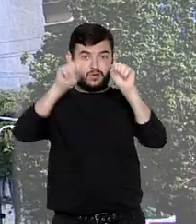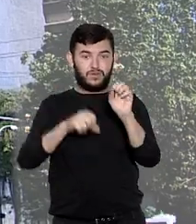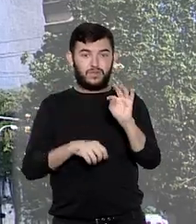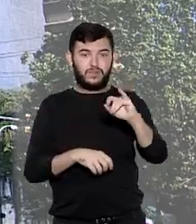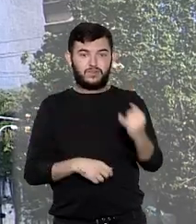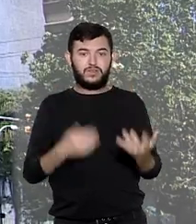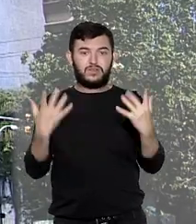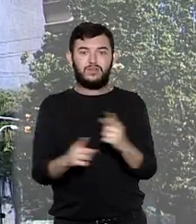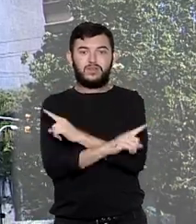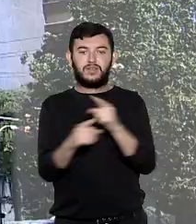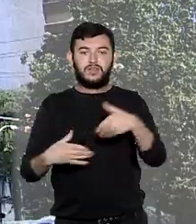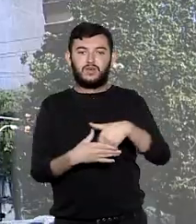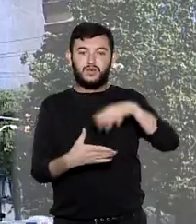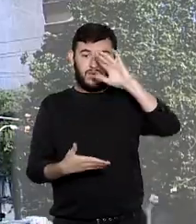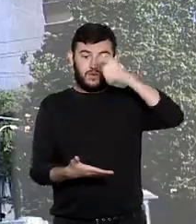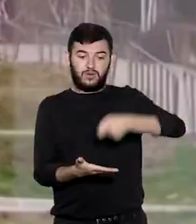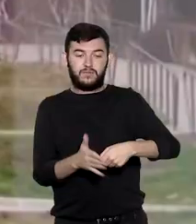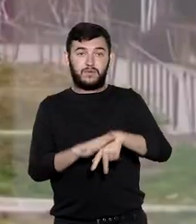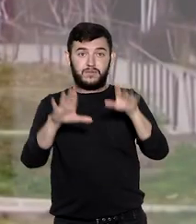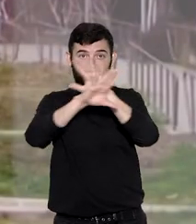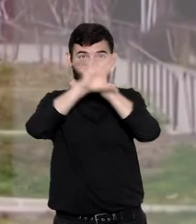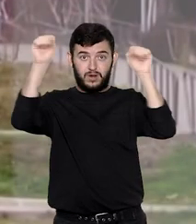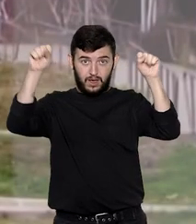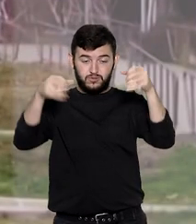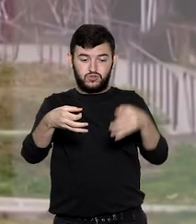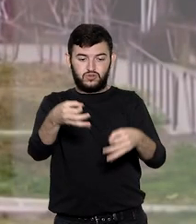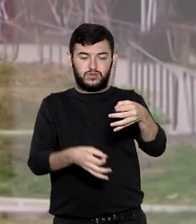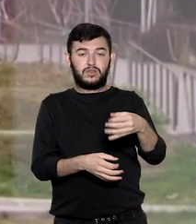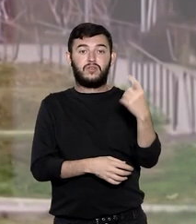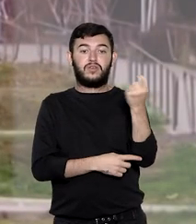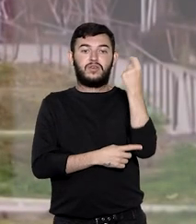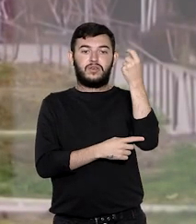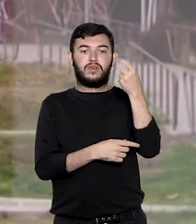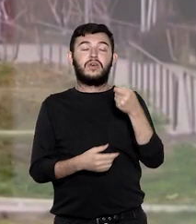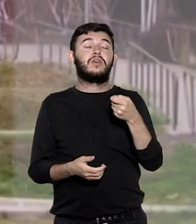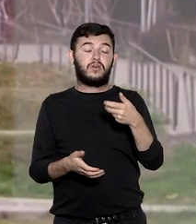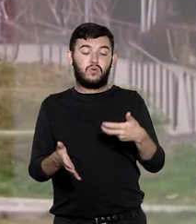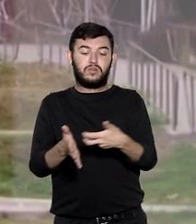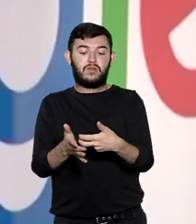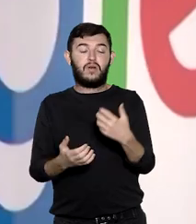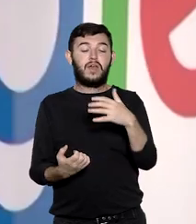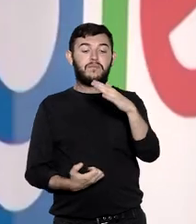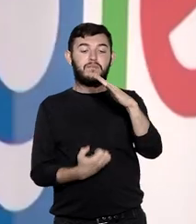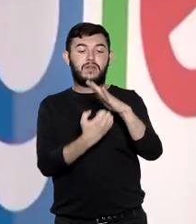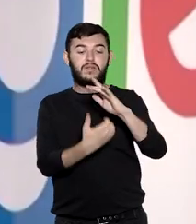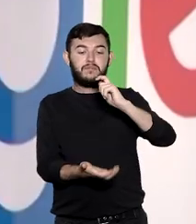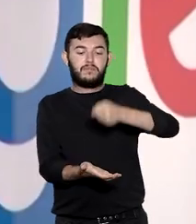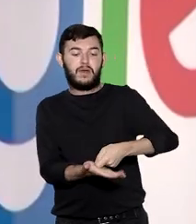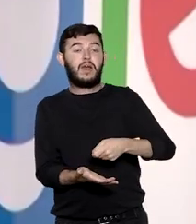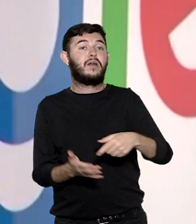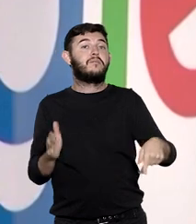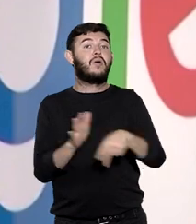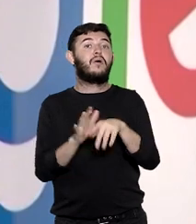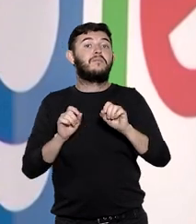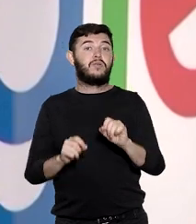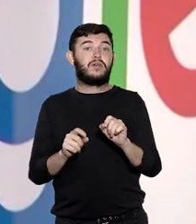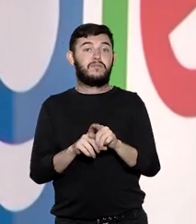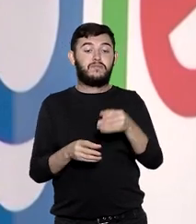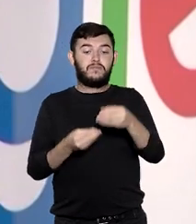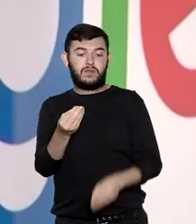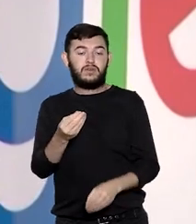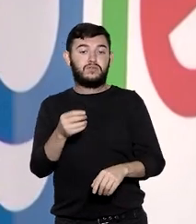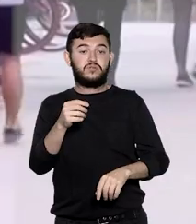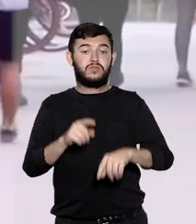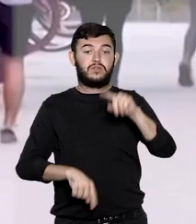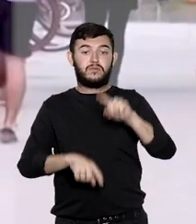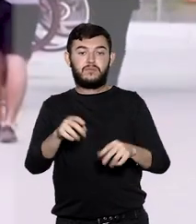a corda do Tribunal de Justiça do Rio Grande do Sul, que condenou a empresa a pagar danos morais e materiais por suposto plágio